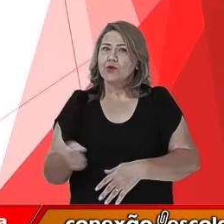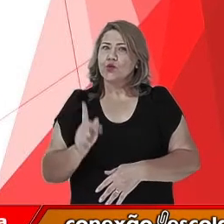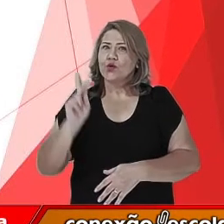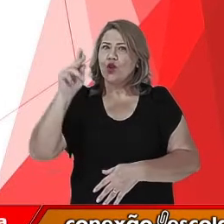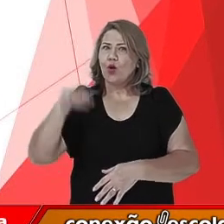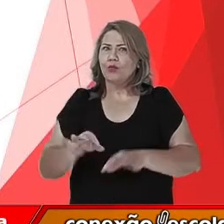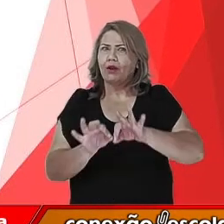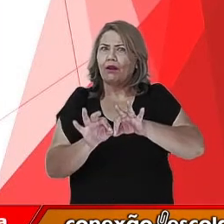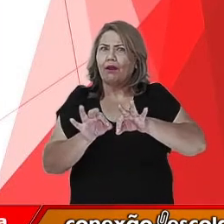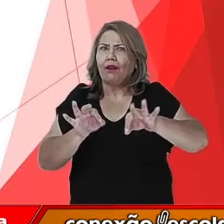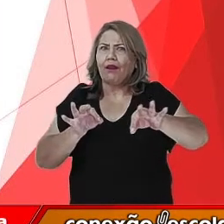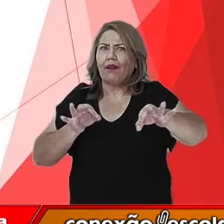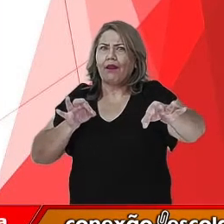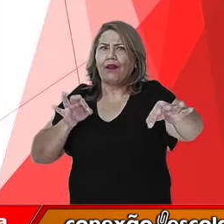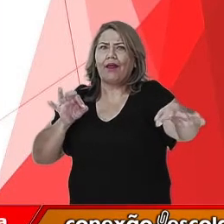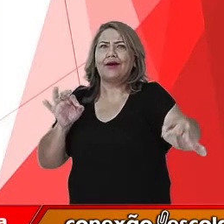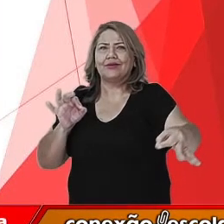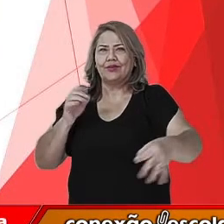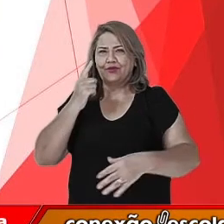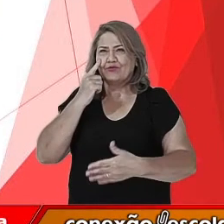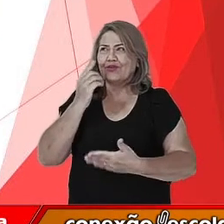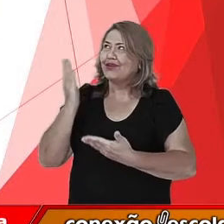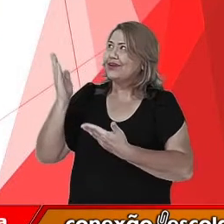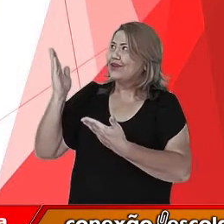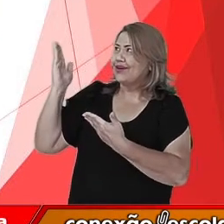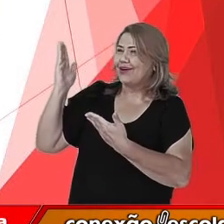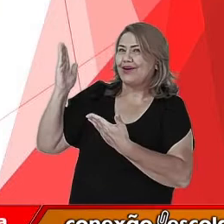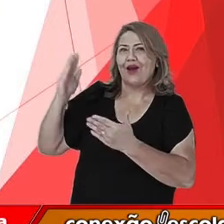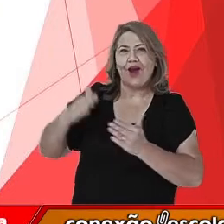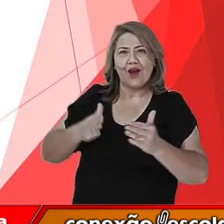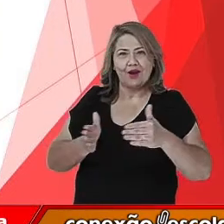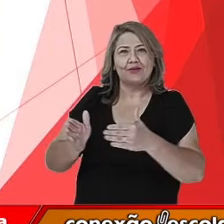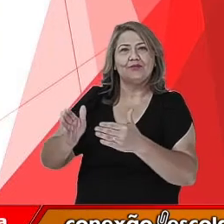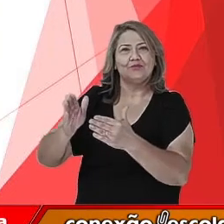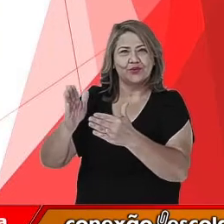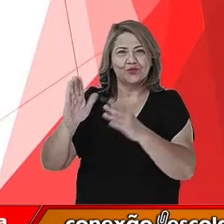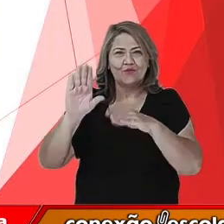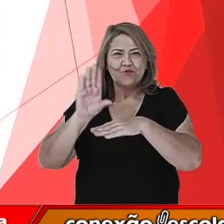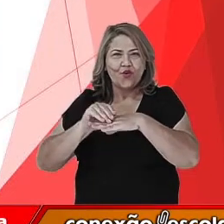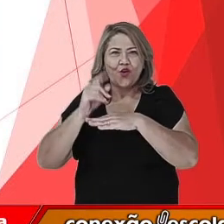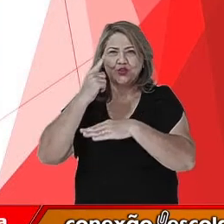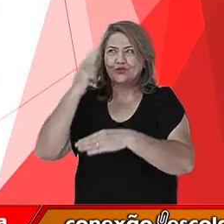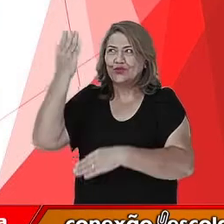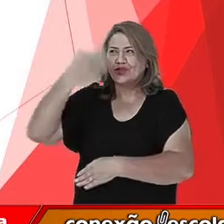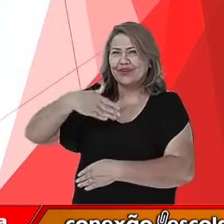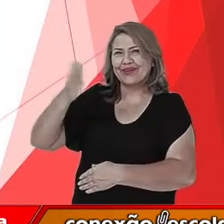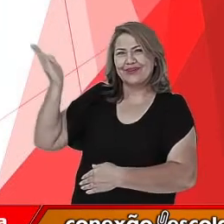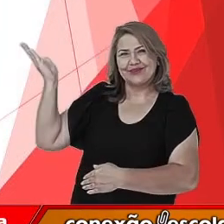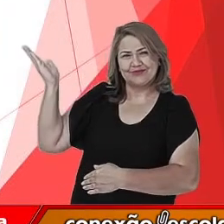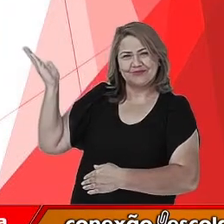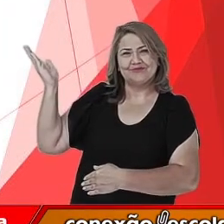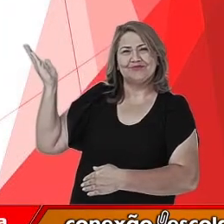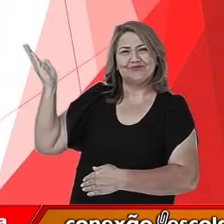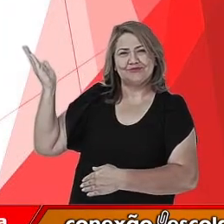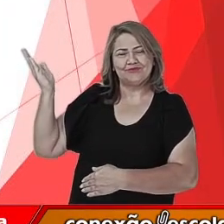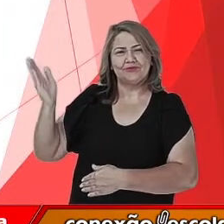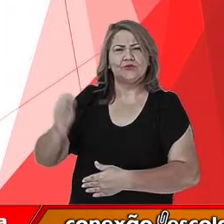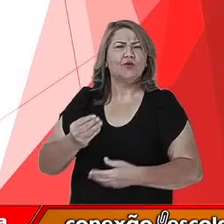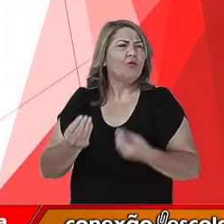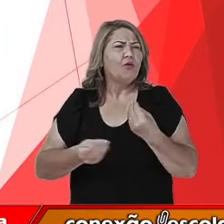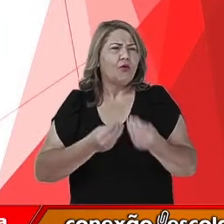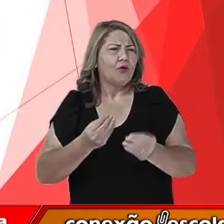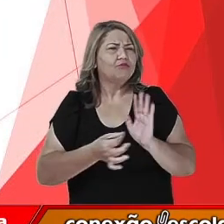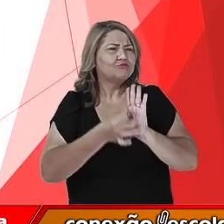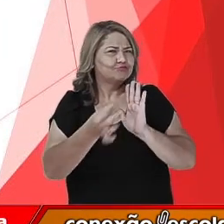Essa é uma representação do mapa desse caminho e uma foto de uma parte do caminho do Peabiru. Como